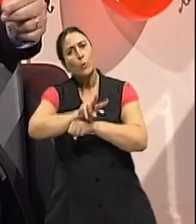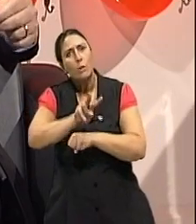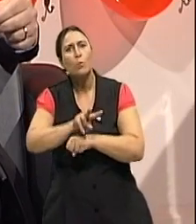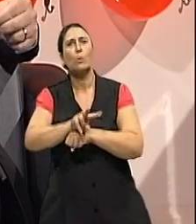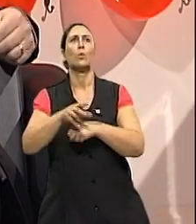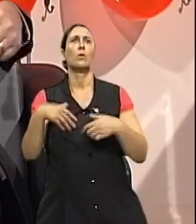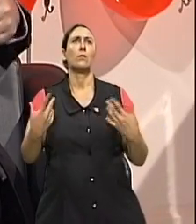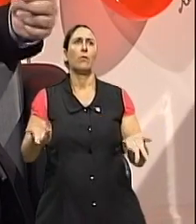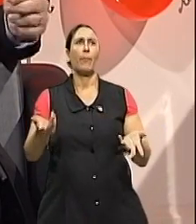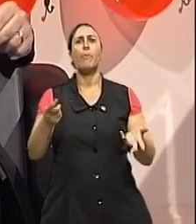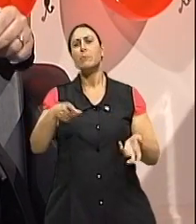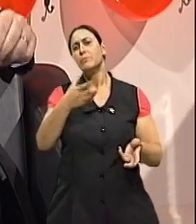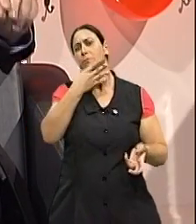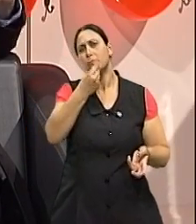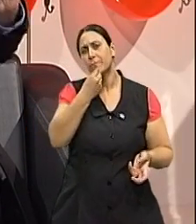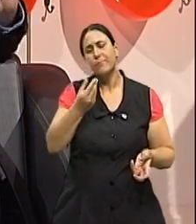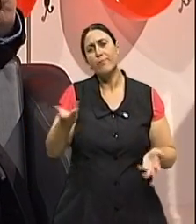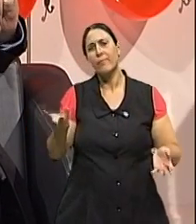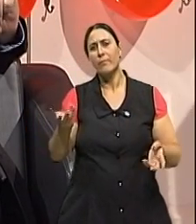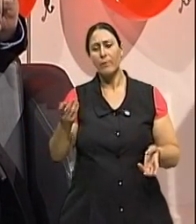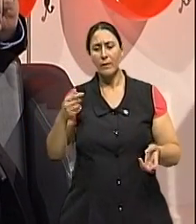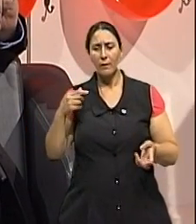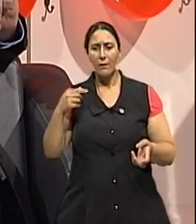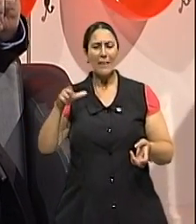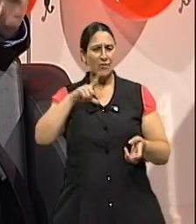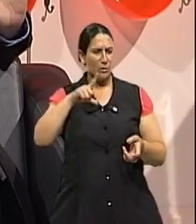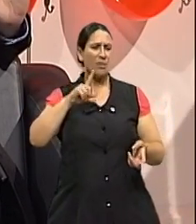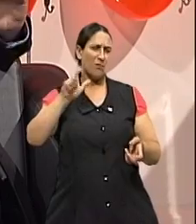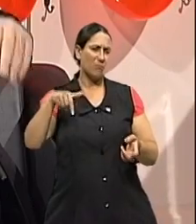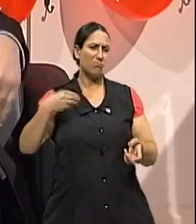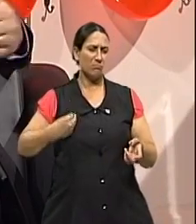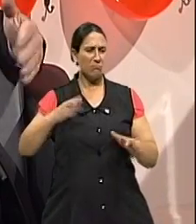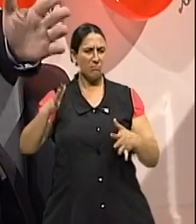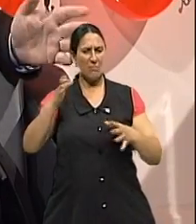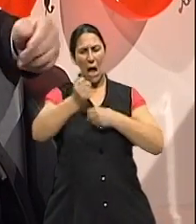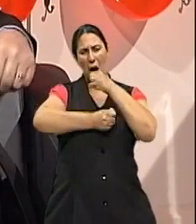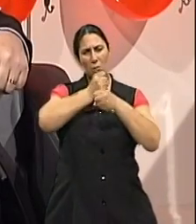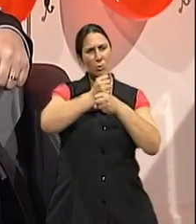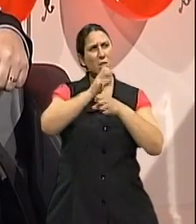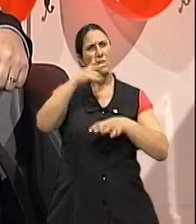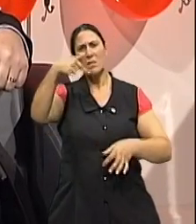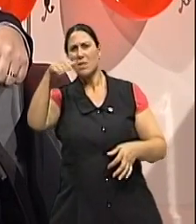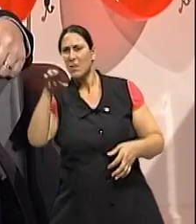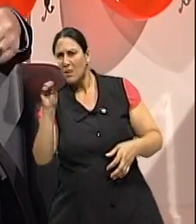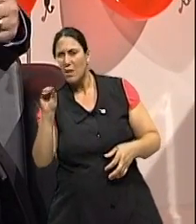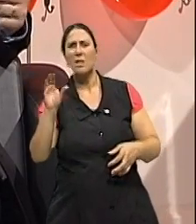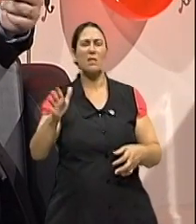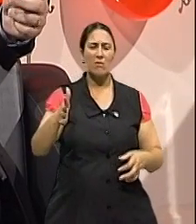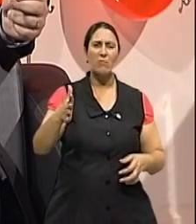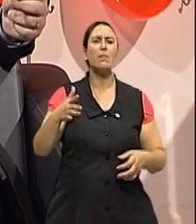homem, né? Então, é comum, por exemplo, existia um fenômeno, né, nos anos 70, mas até hoje, em determinados contextos,